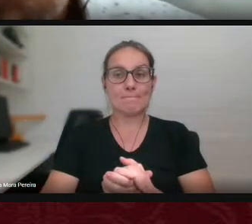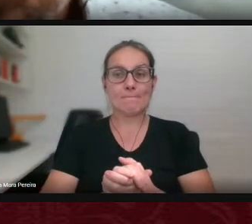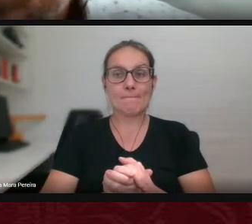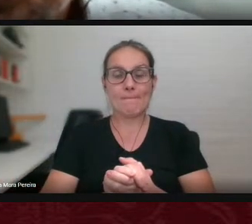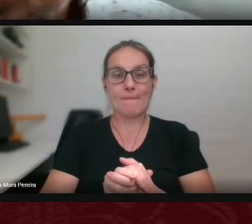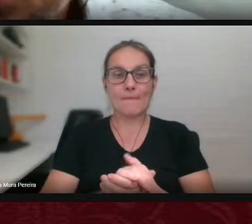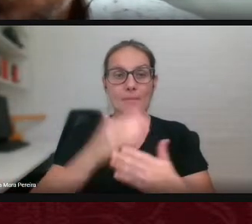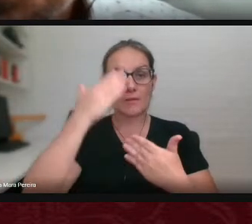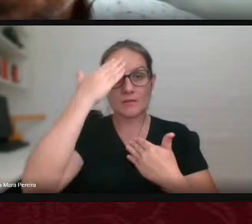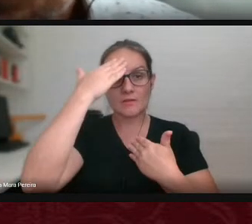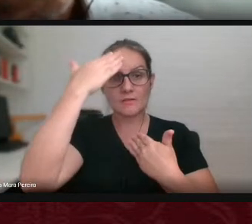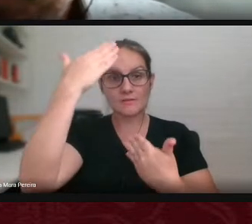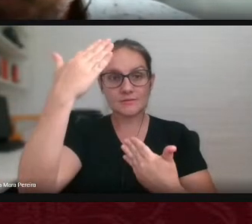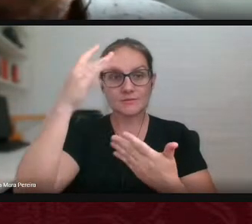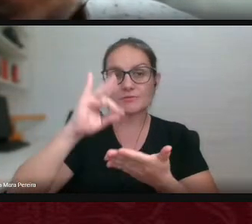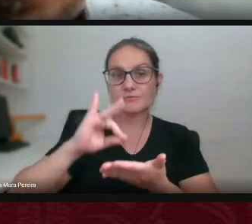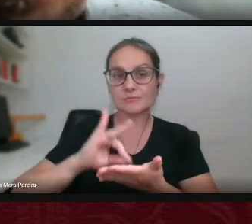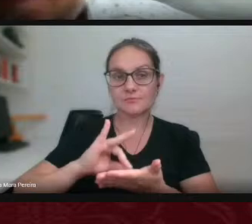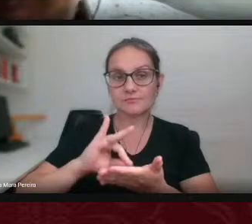agradeço imensamente